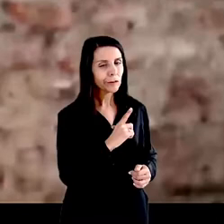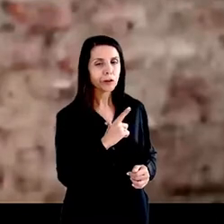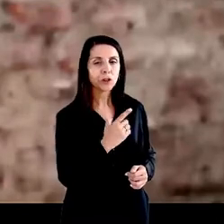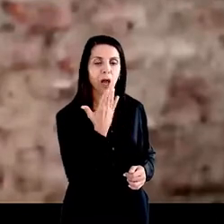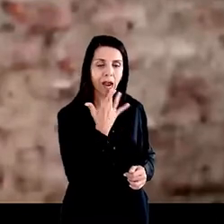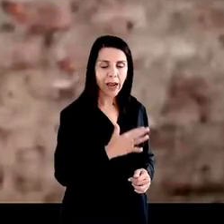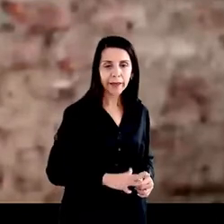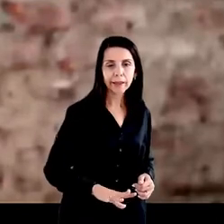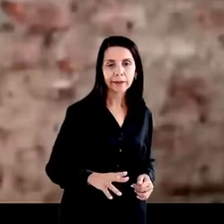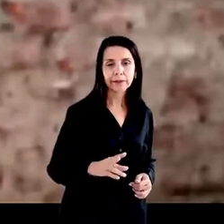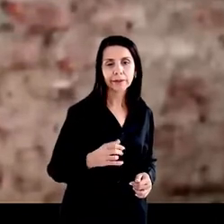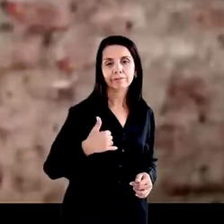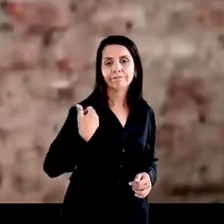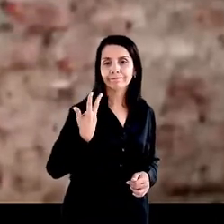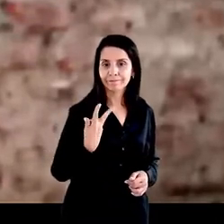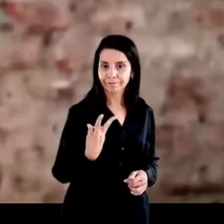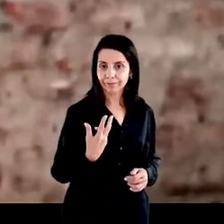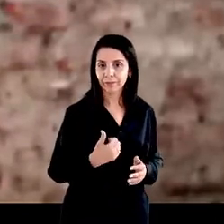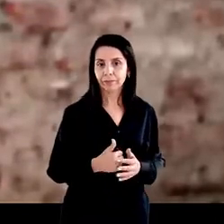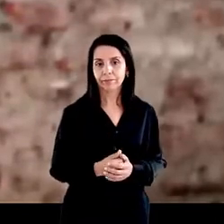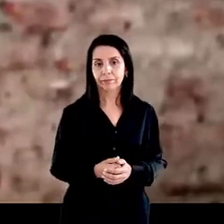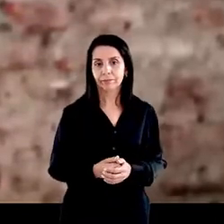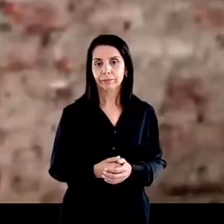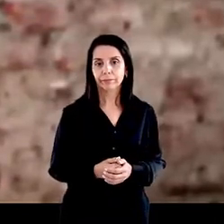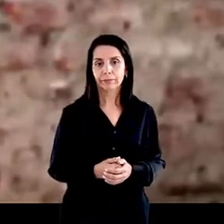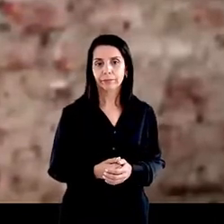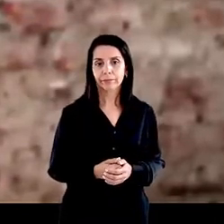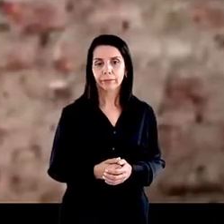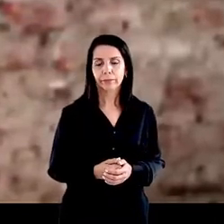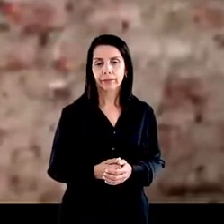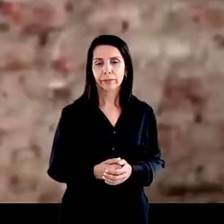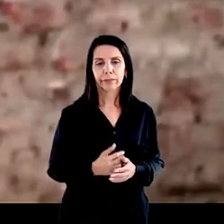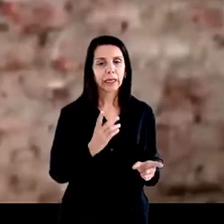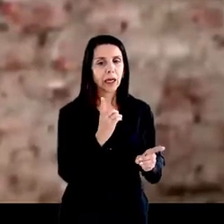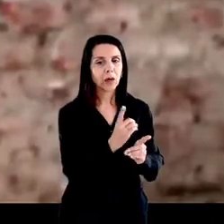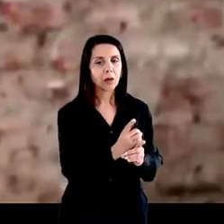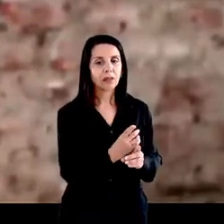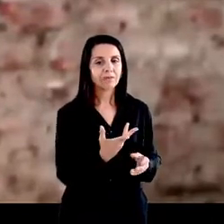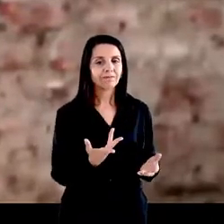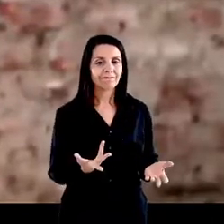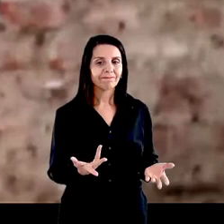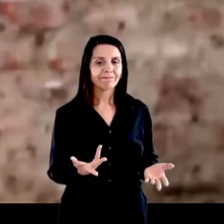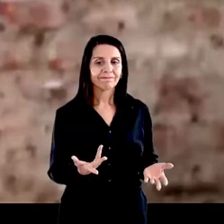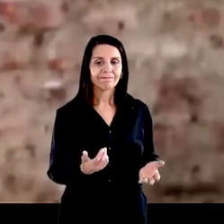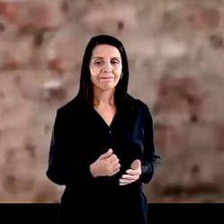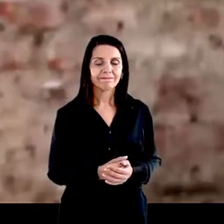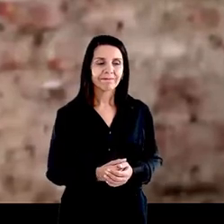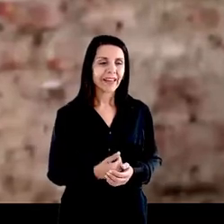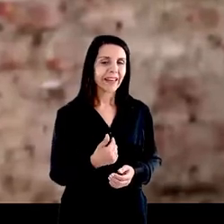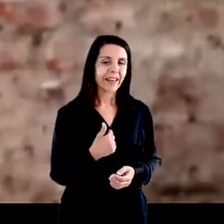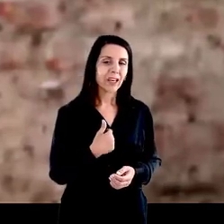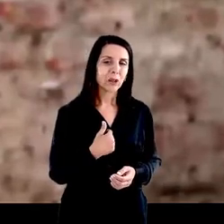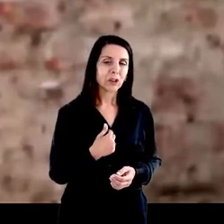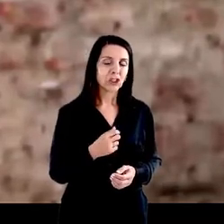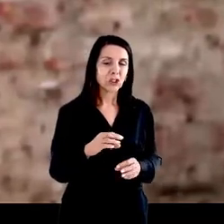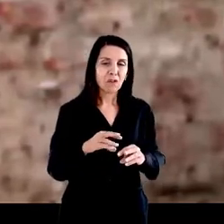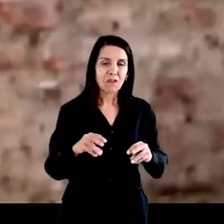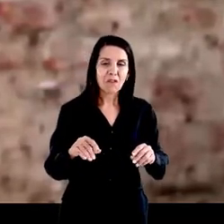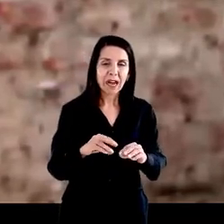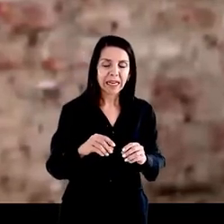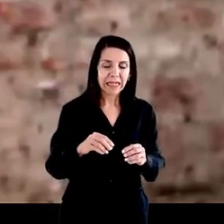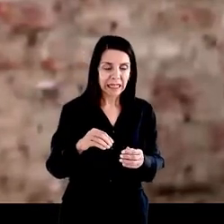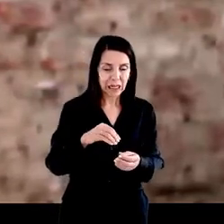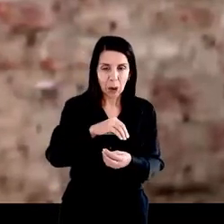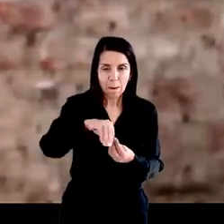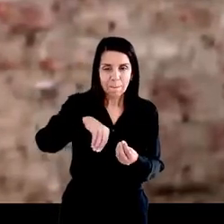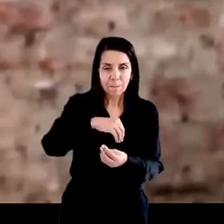gente pegou, levou ele e quando chegou lá, o cara foi e falou, olha meu, eu acabei de dar farinha com água para o meu filho. Tem como?